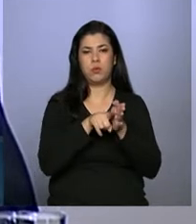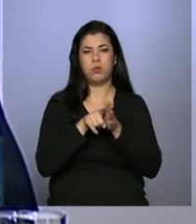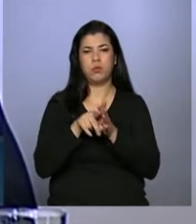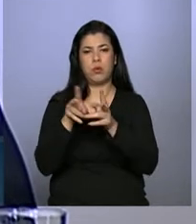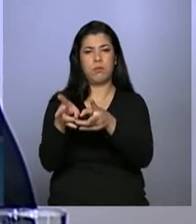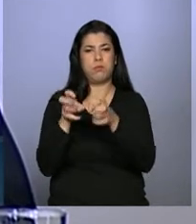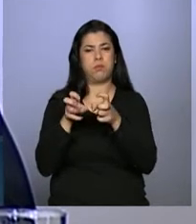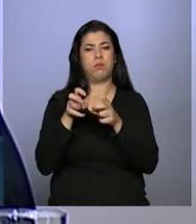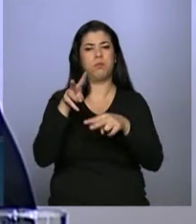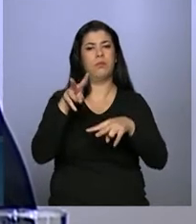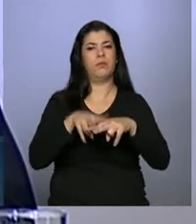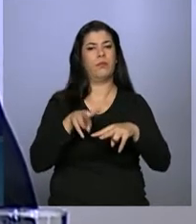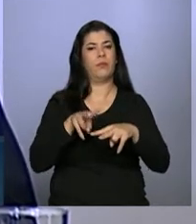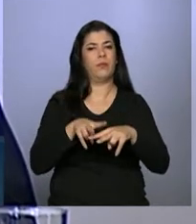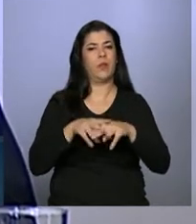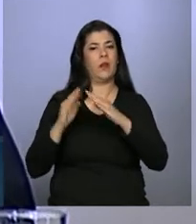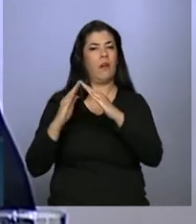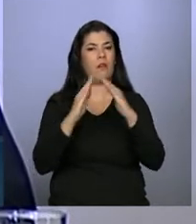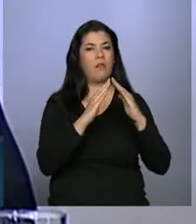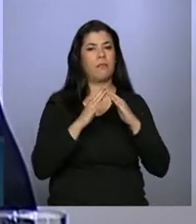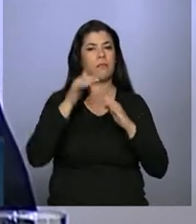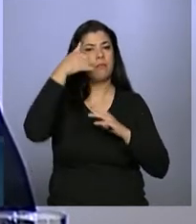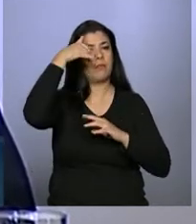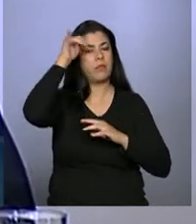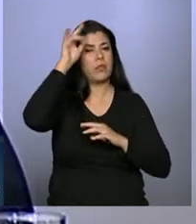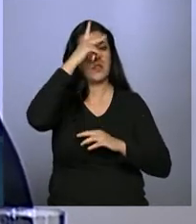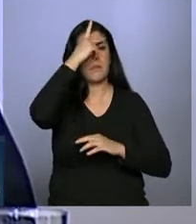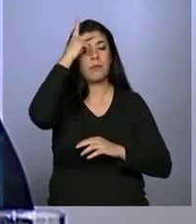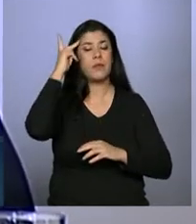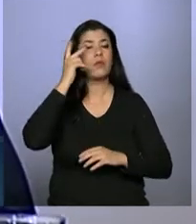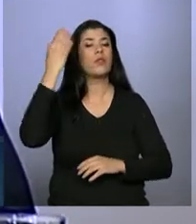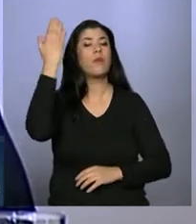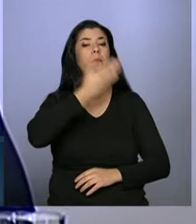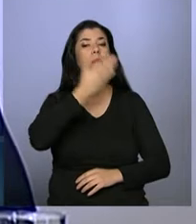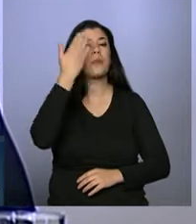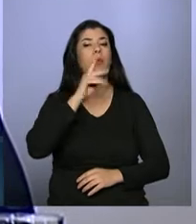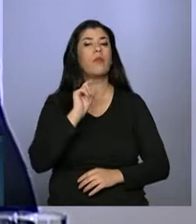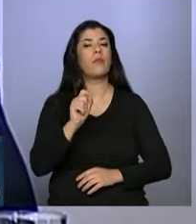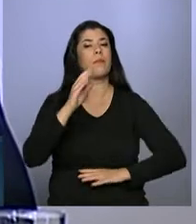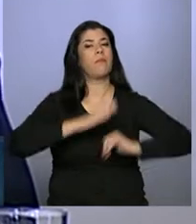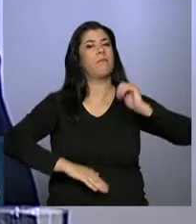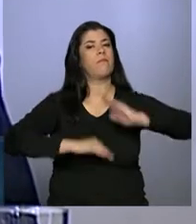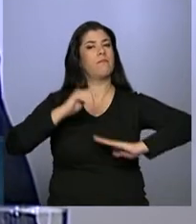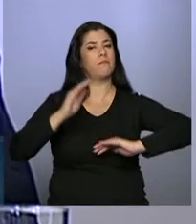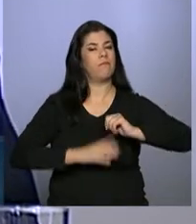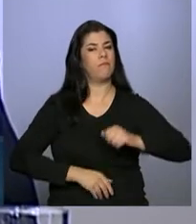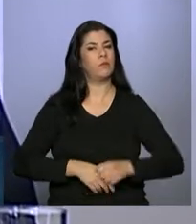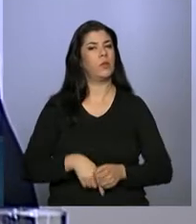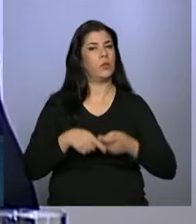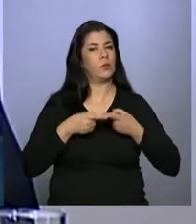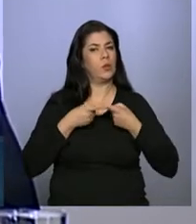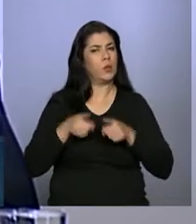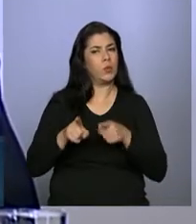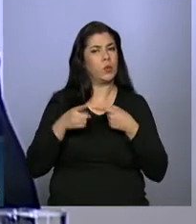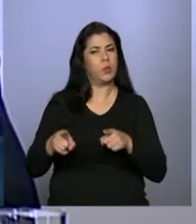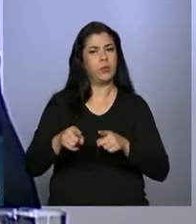rurais e urbanos de quem comprovadamente praticou o trabalho escravo.